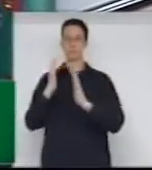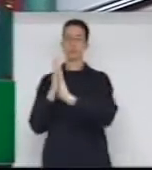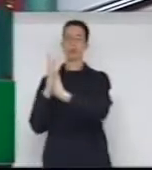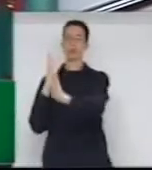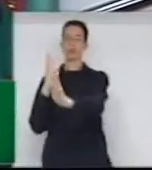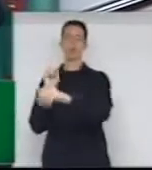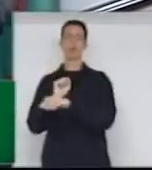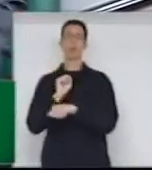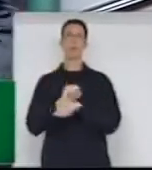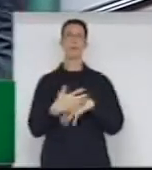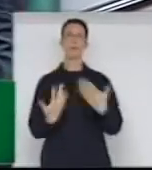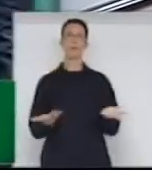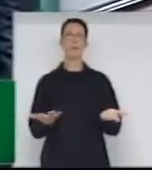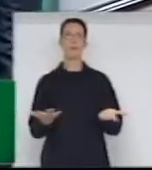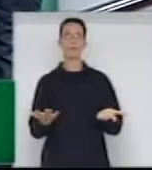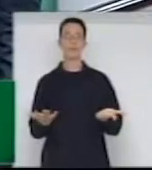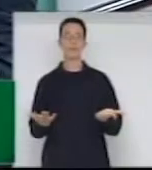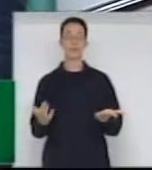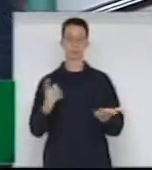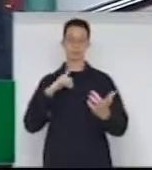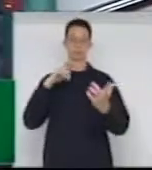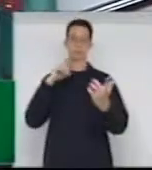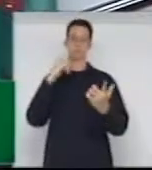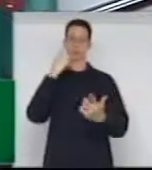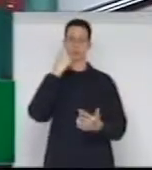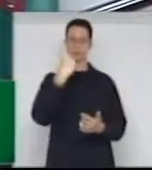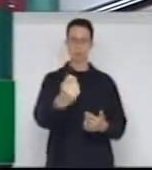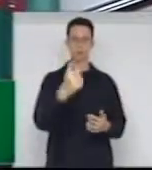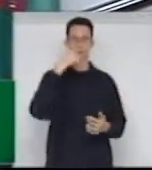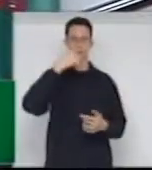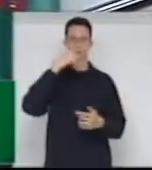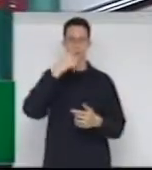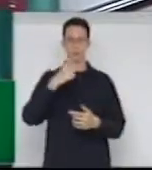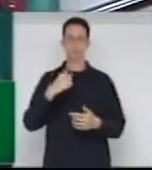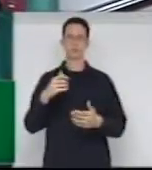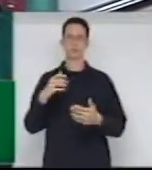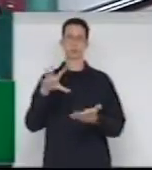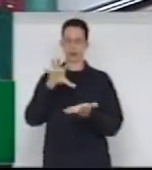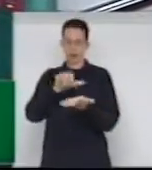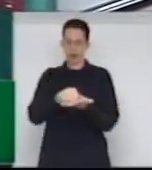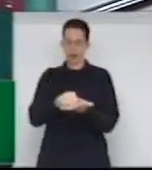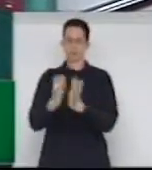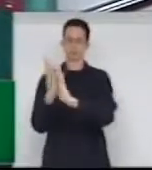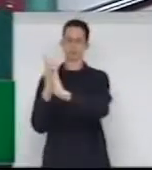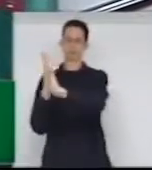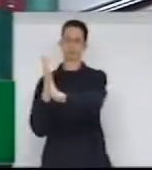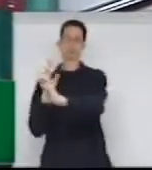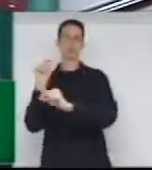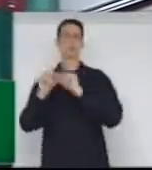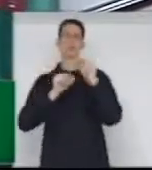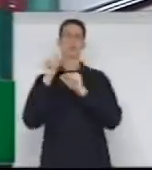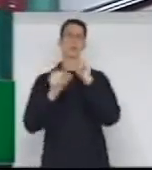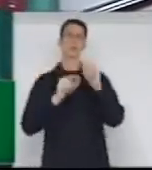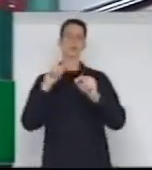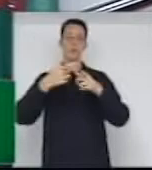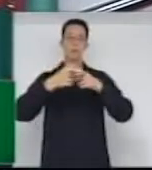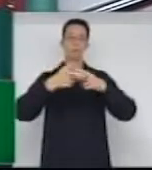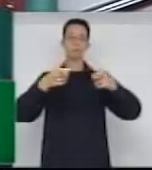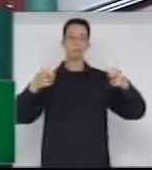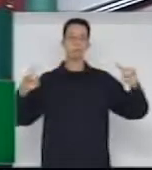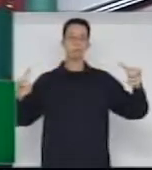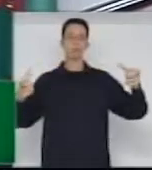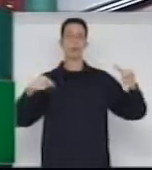O atual interesse das mulheres no cadastro de reservas é no sentido de ampliar este percentual